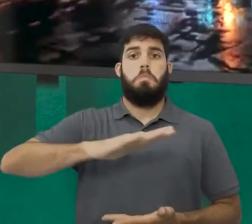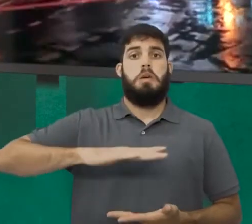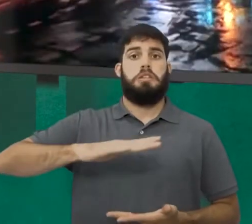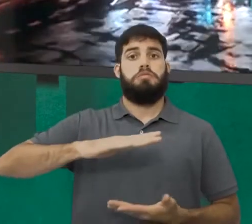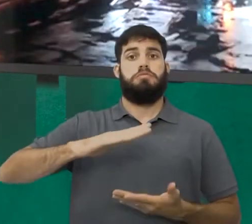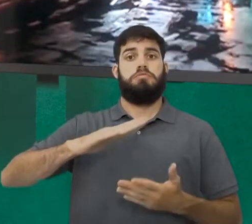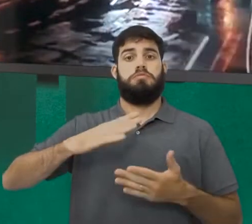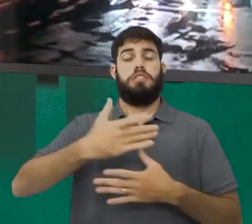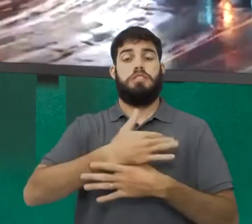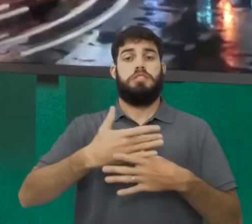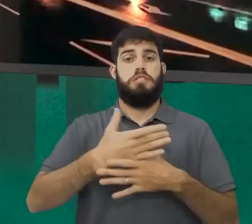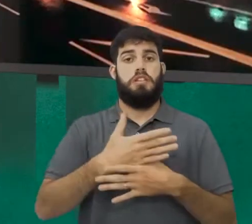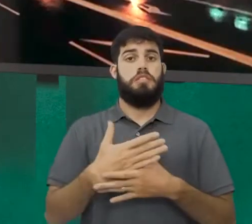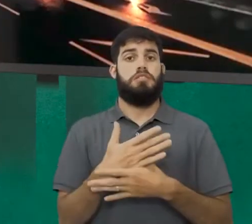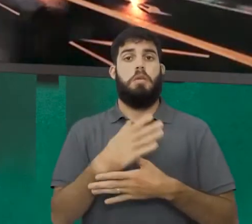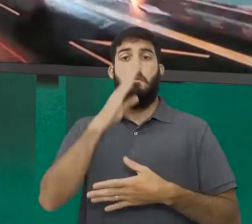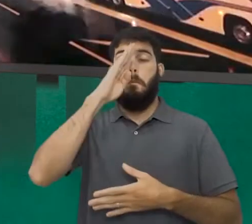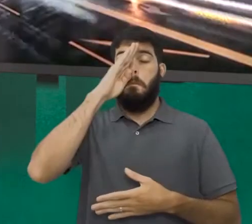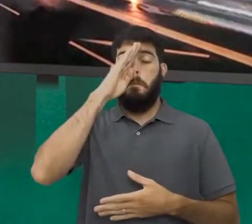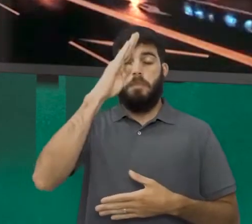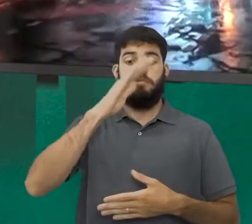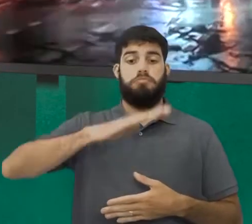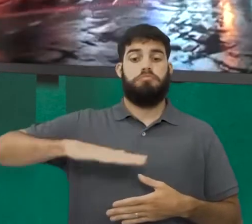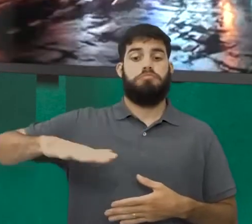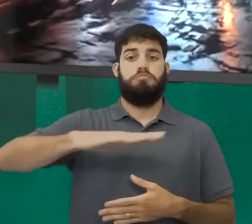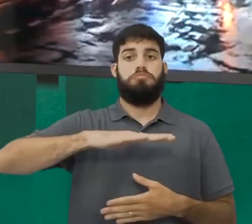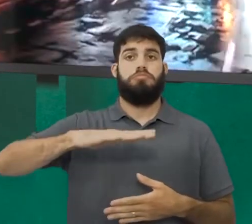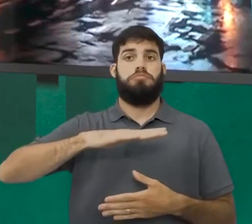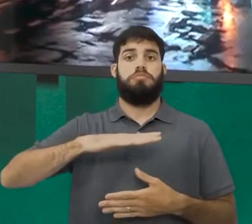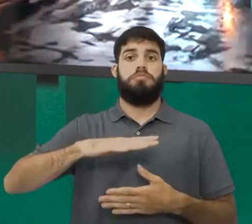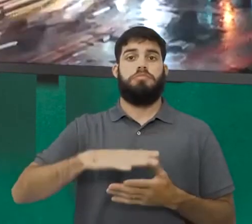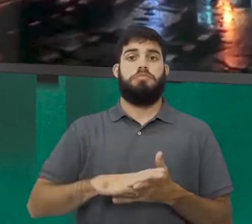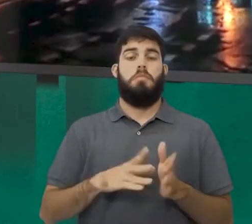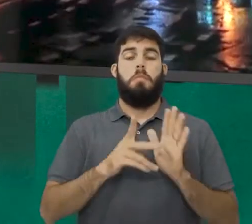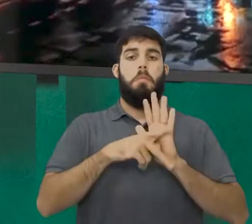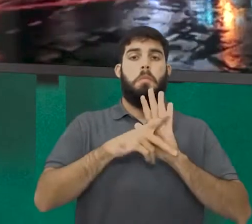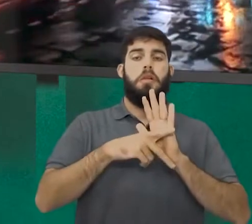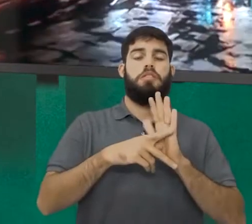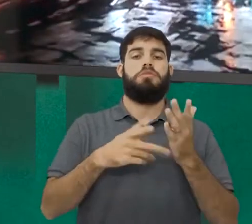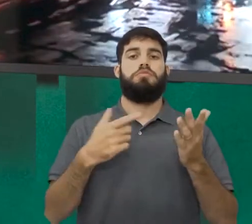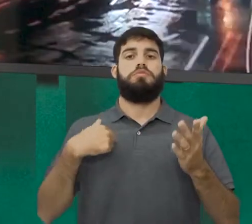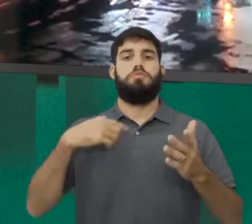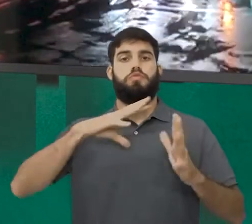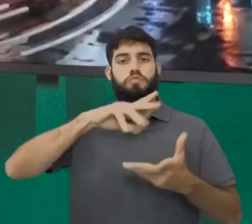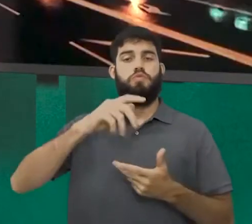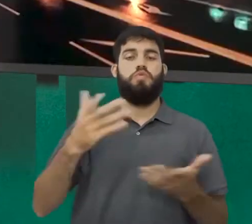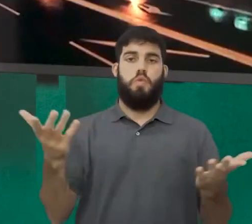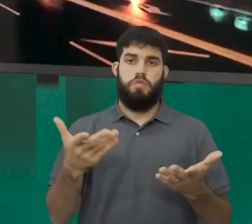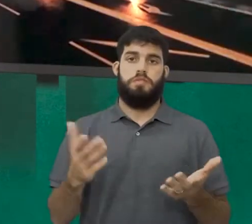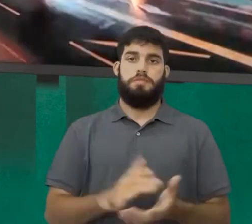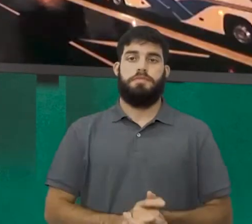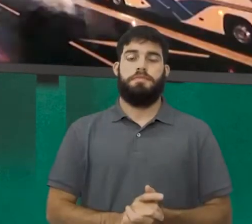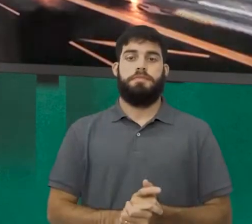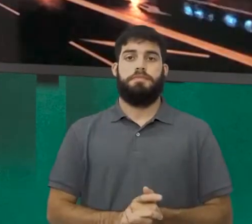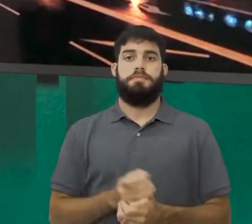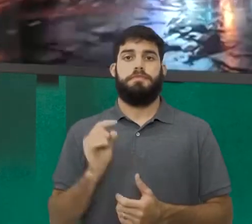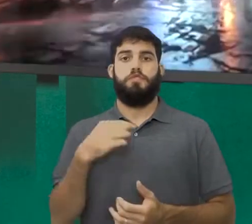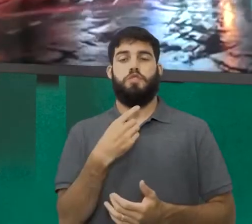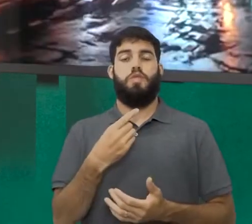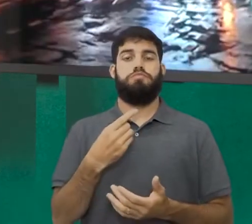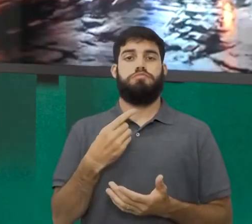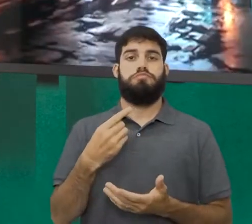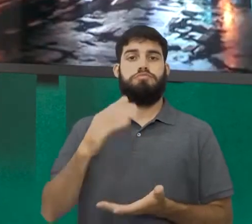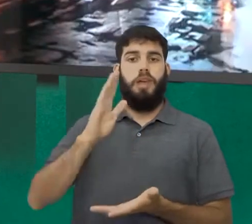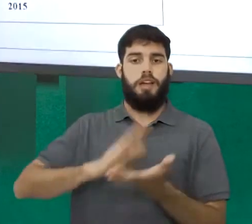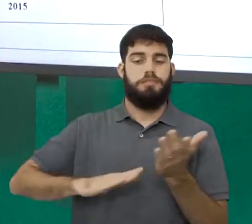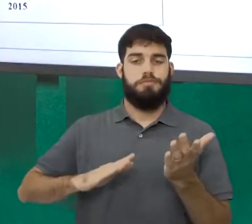é o principal palco para a maioria dos humanos presentes no planeta hoje. Vamos dar um passeio pela